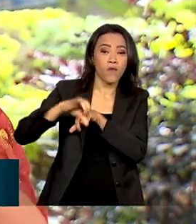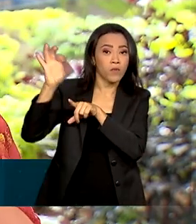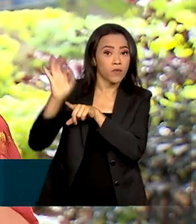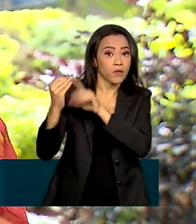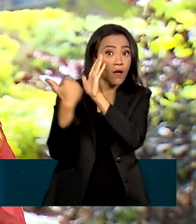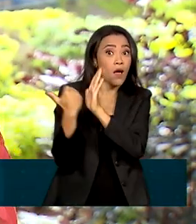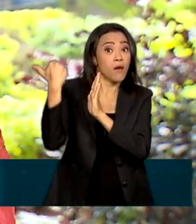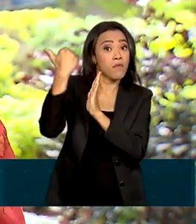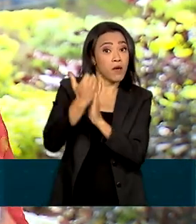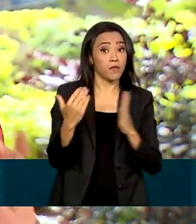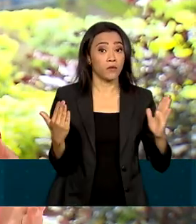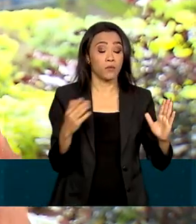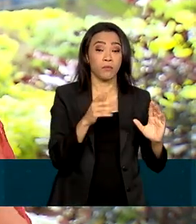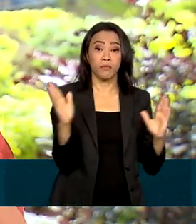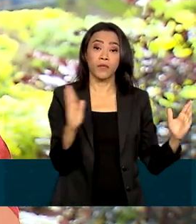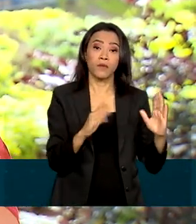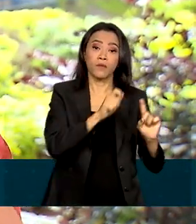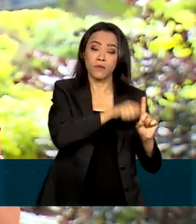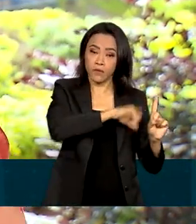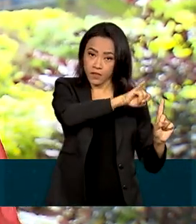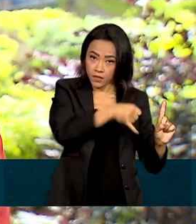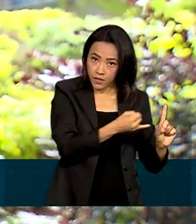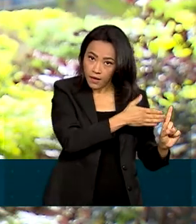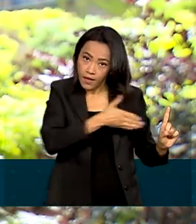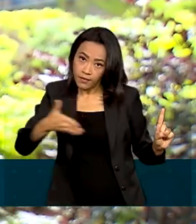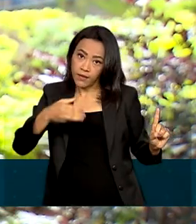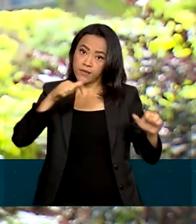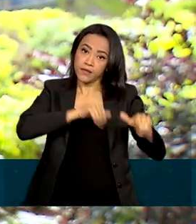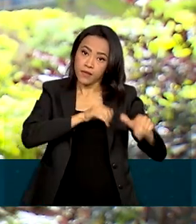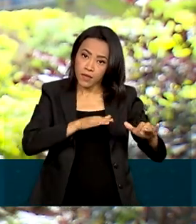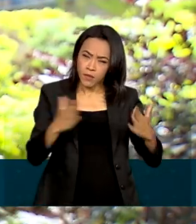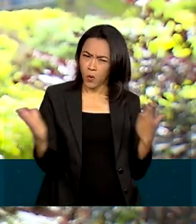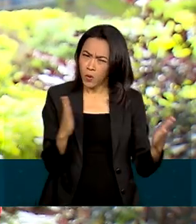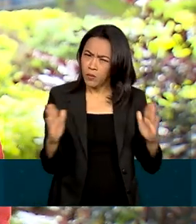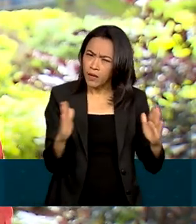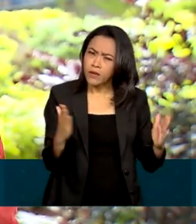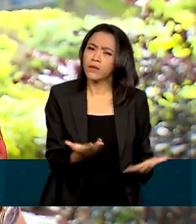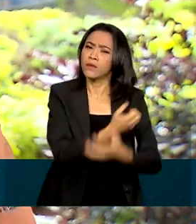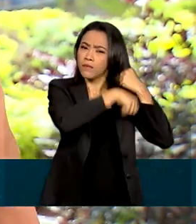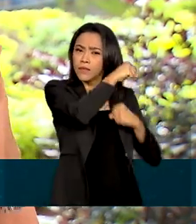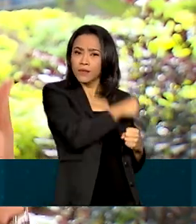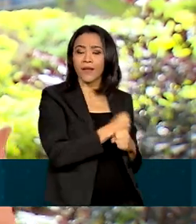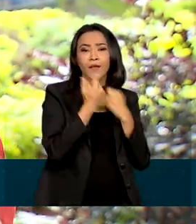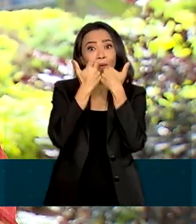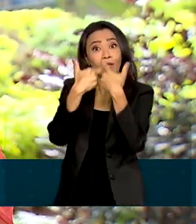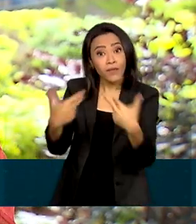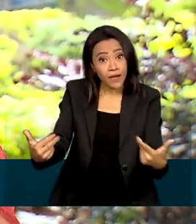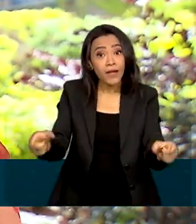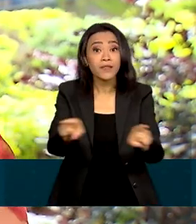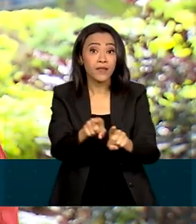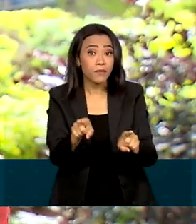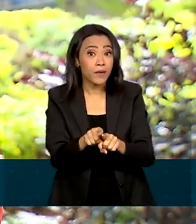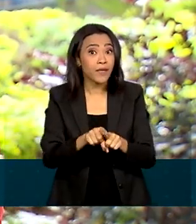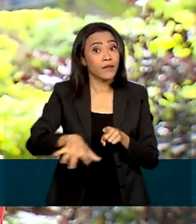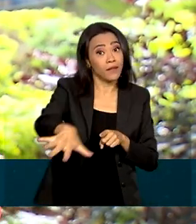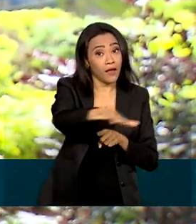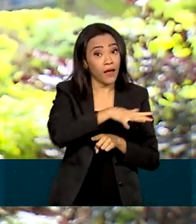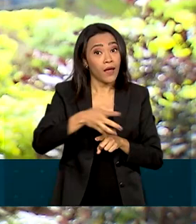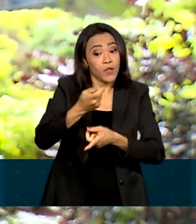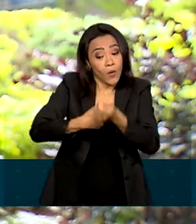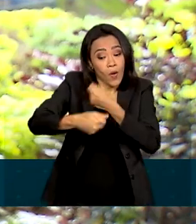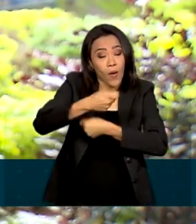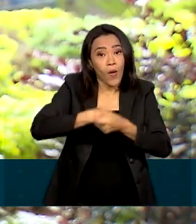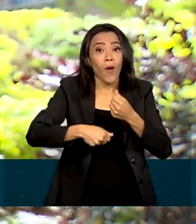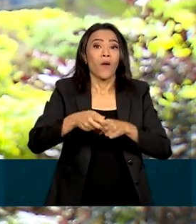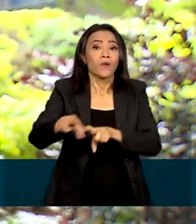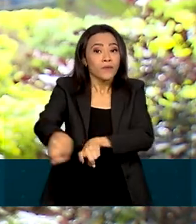mais no período de janeiro a setembro deste ano, na comparação com o ano passado. E uma novidade digital no agro. Este ano, o governo